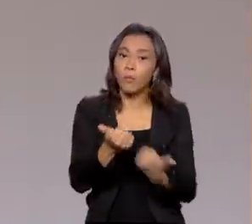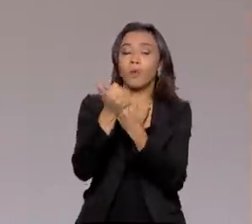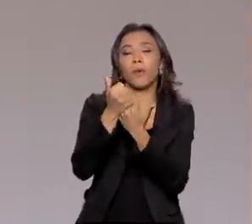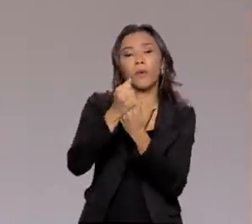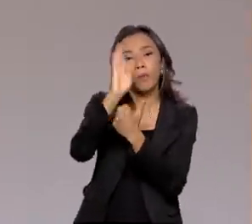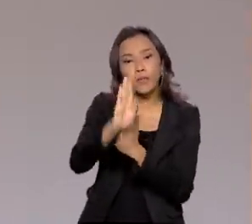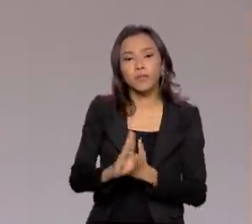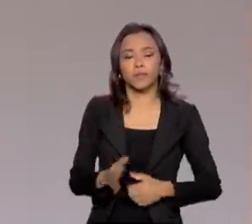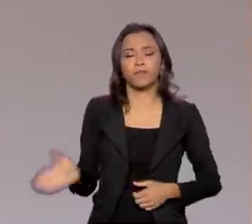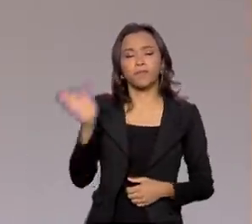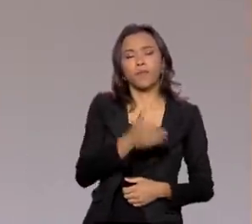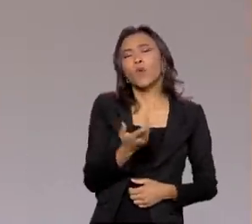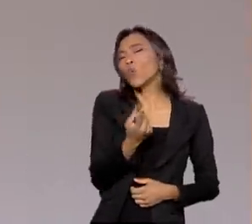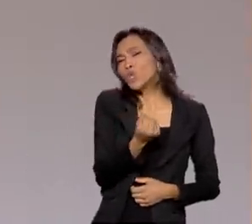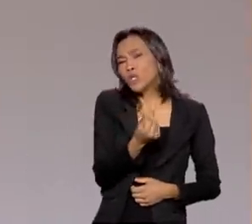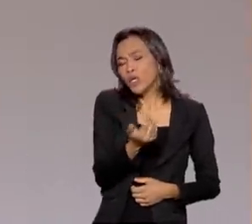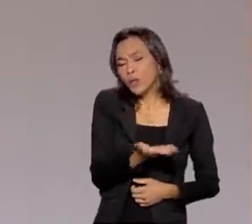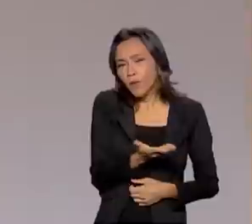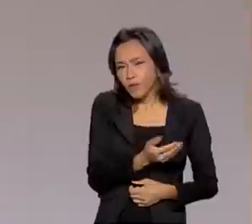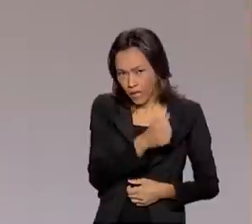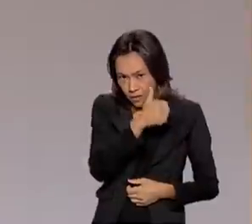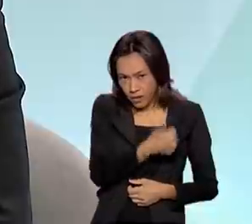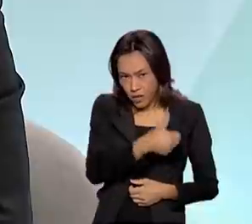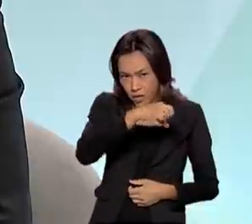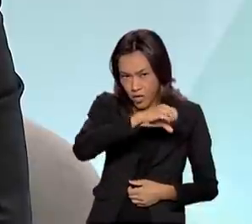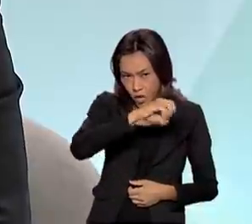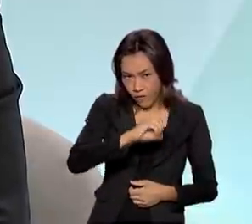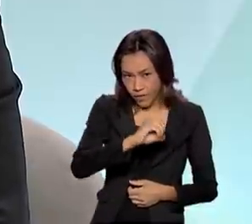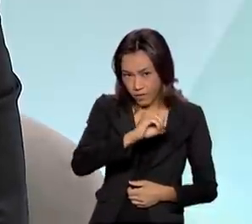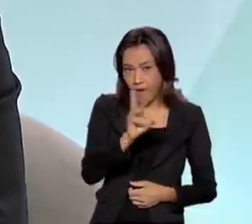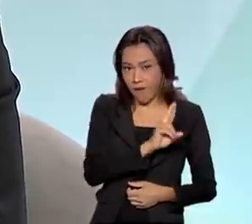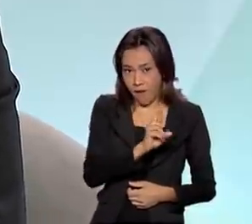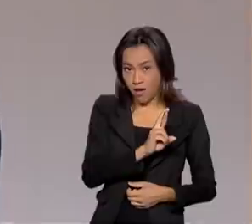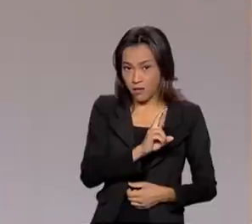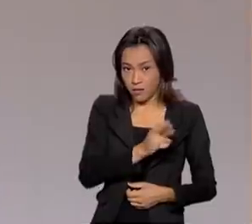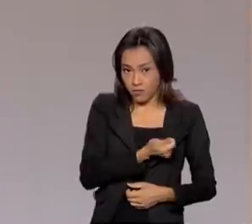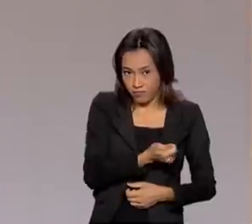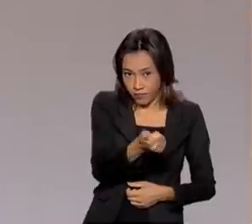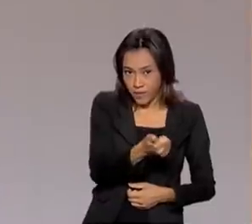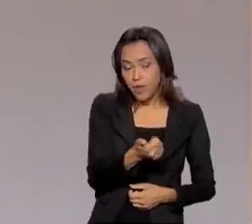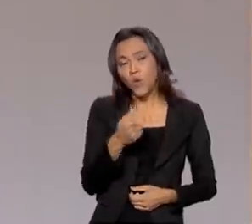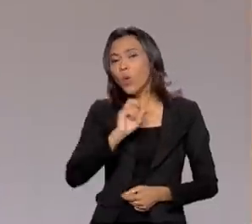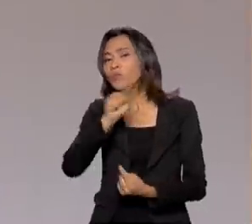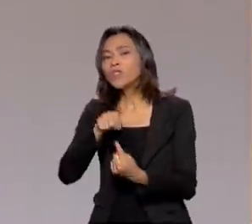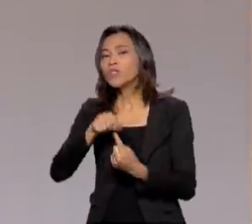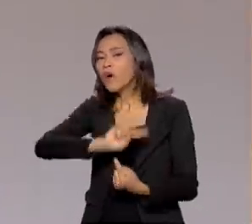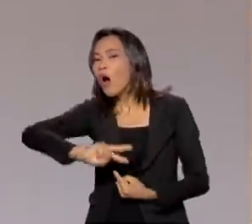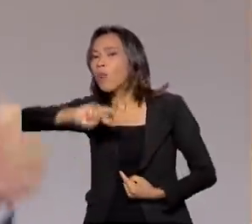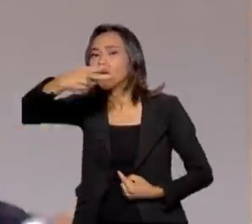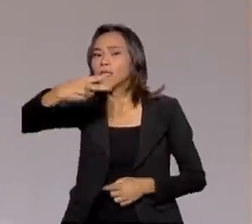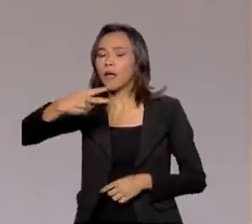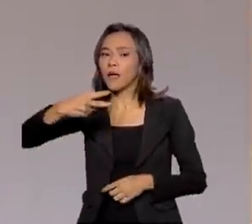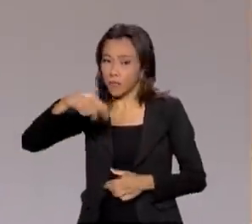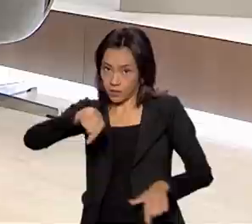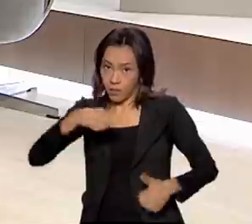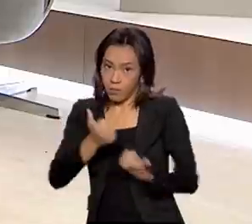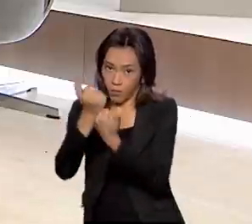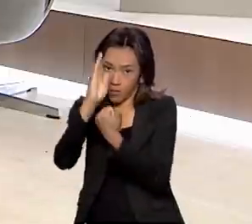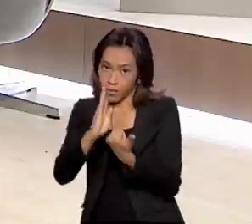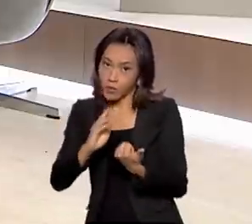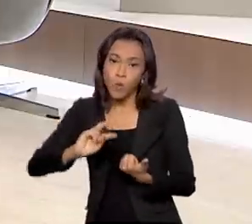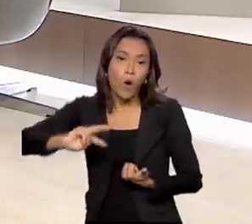médio do Bolsa Família hoje é cerca de R$,00? Cerca de R 190,00. A ideia seria, no Auxílio Brasil...